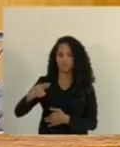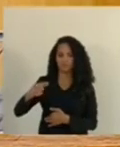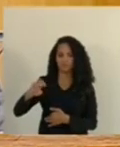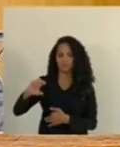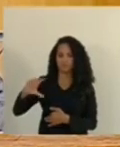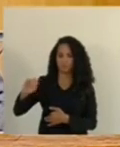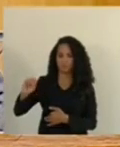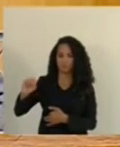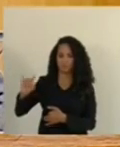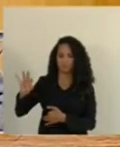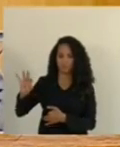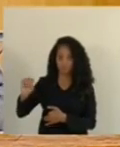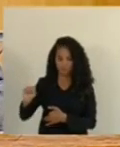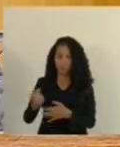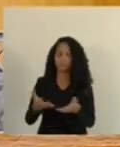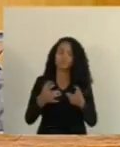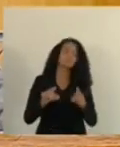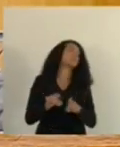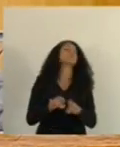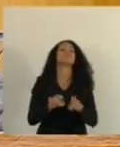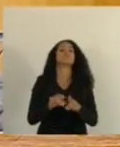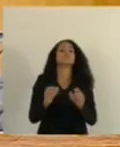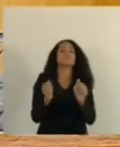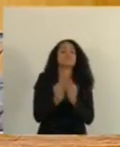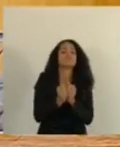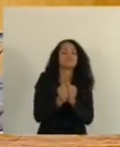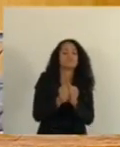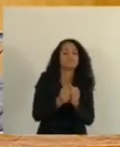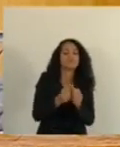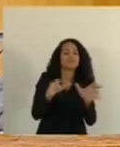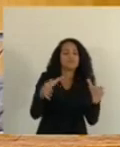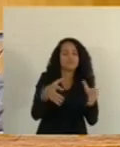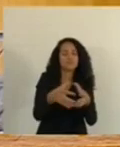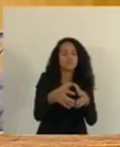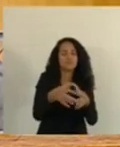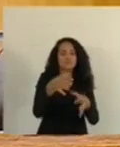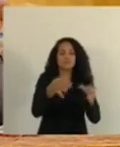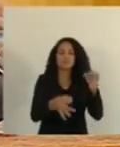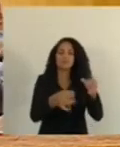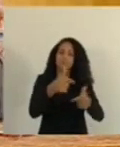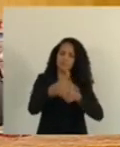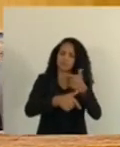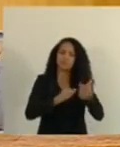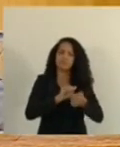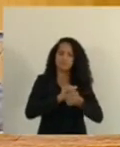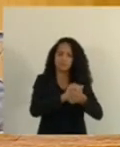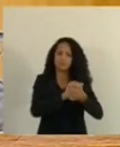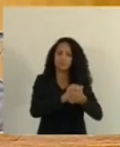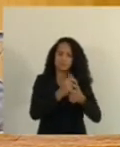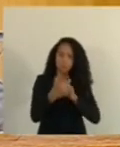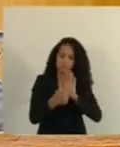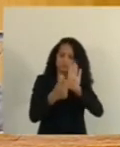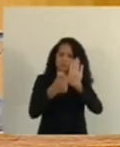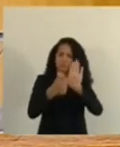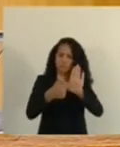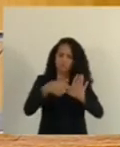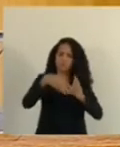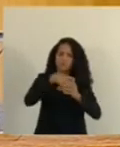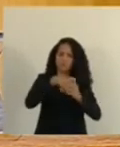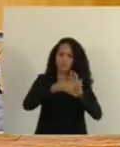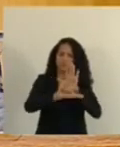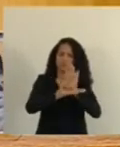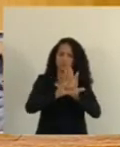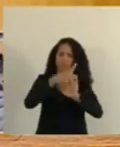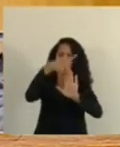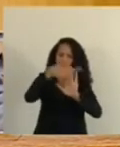E eu queria dizer também que vou trabalhar junto à Comissão de Justiça para mostrar a legalidade desse meu projeto de